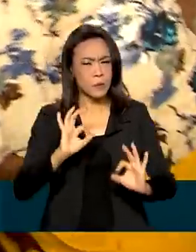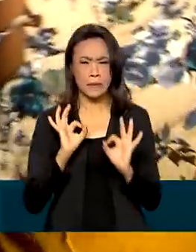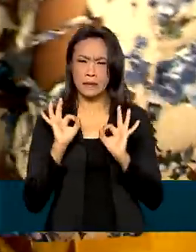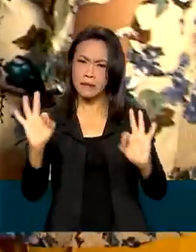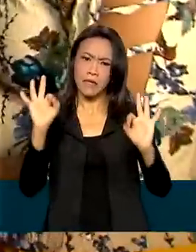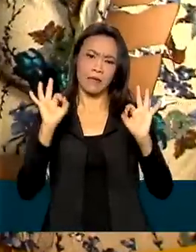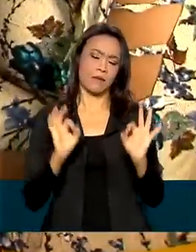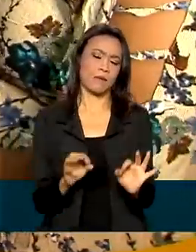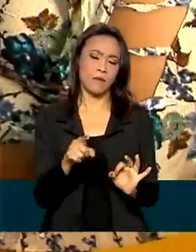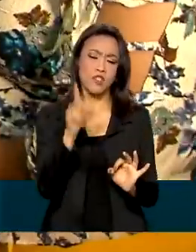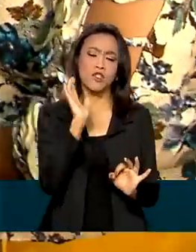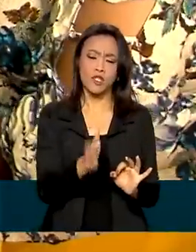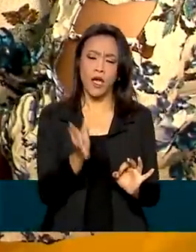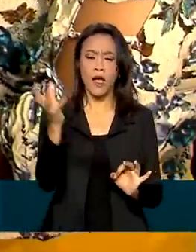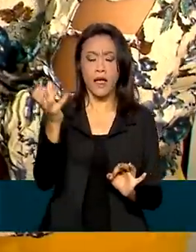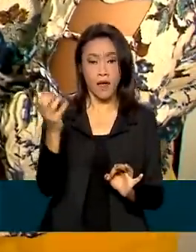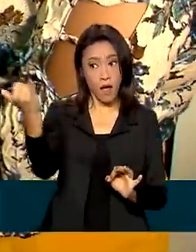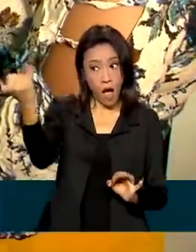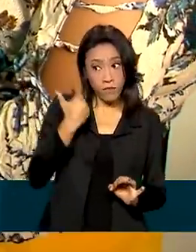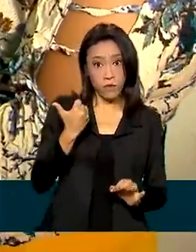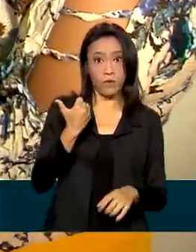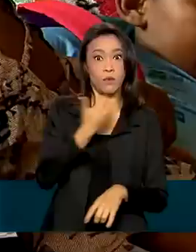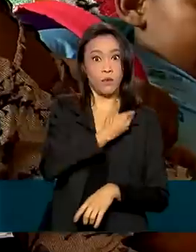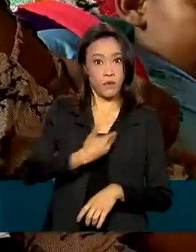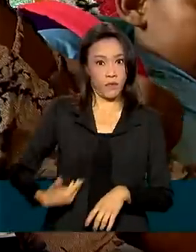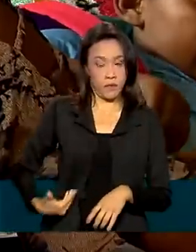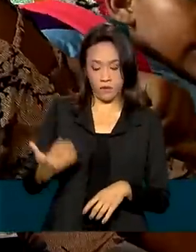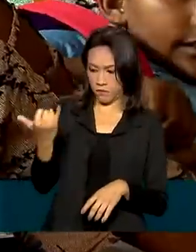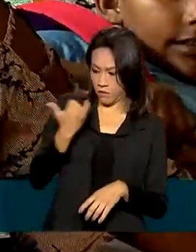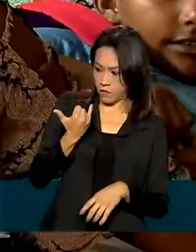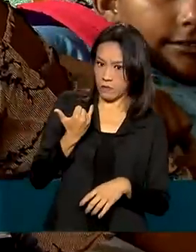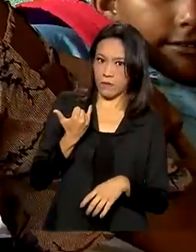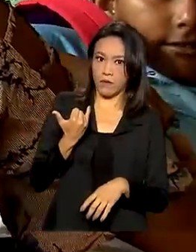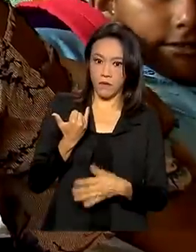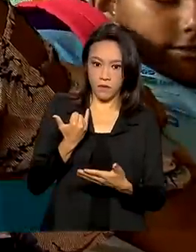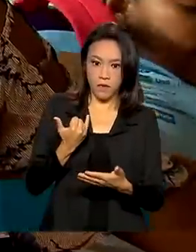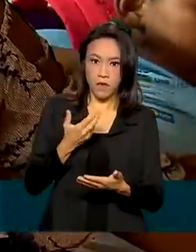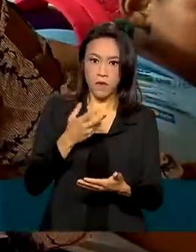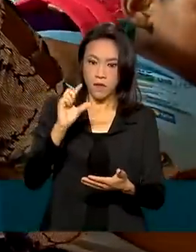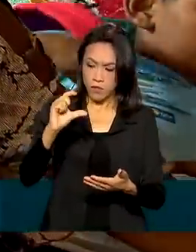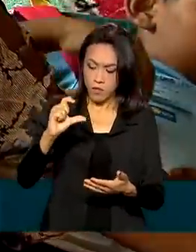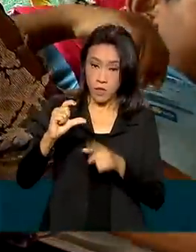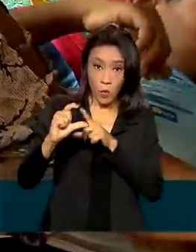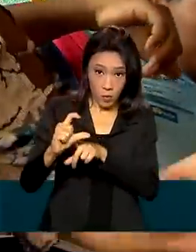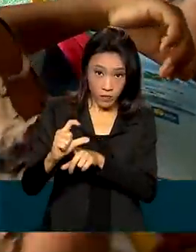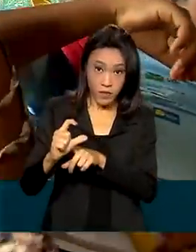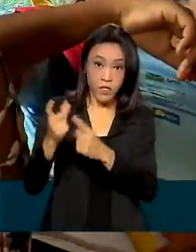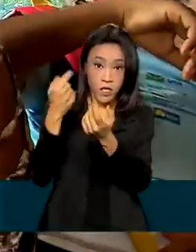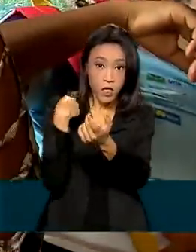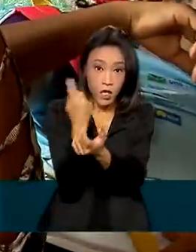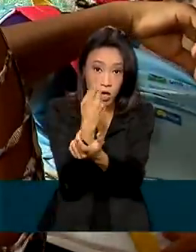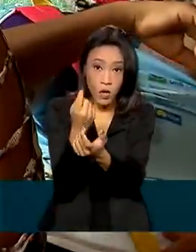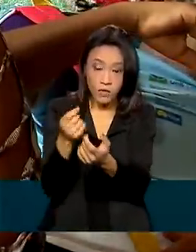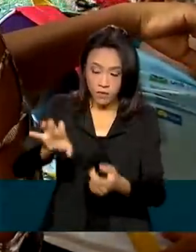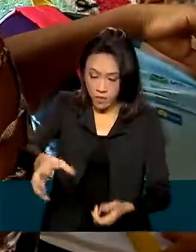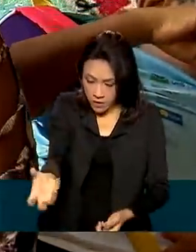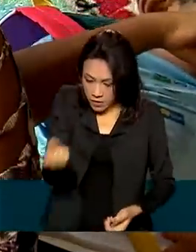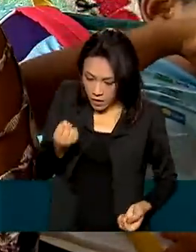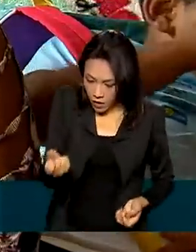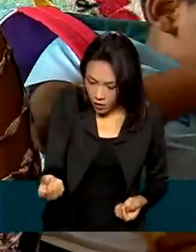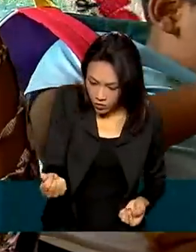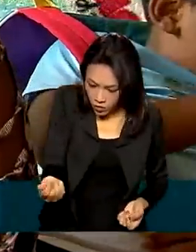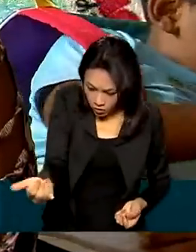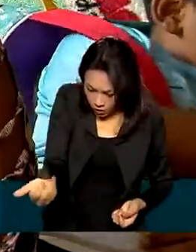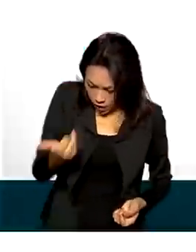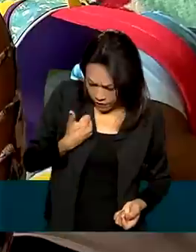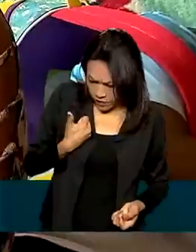mas que já recebeu o alerta do governo. No comprovantezinho, quando a gente vai fazer o saque, vem